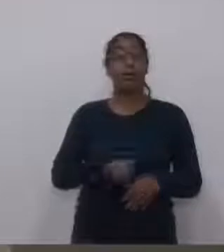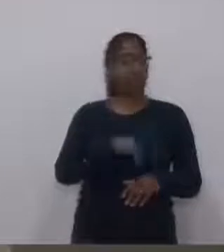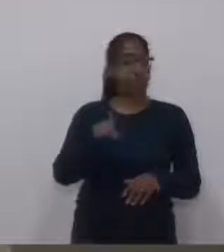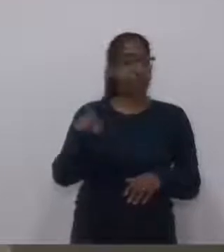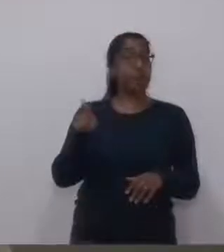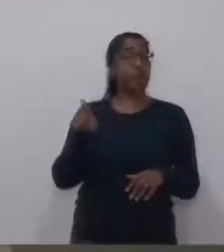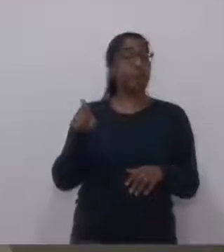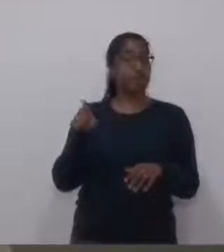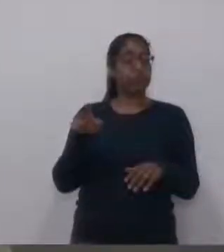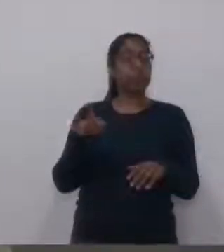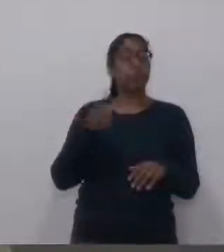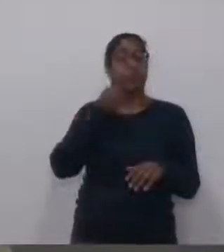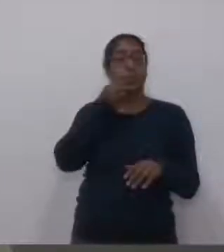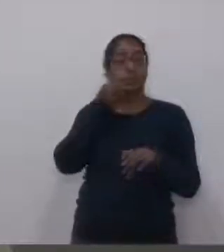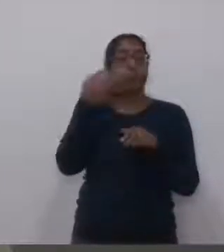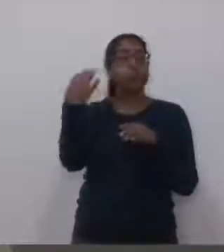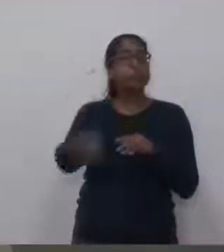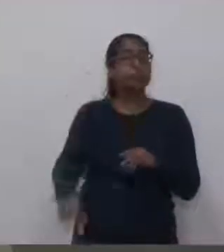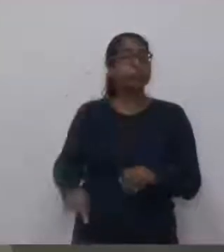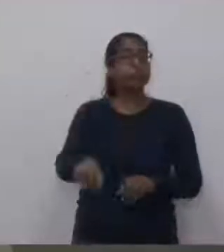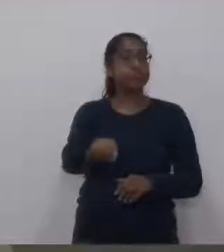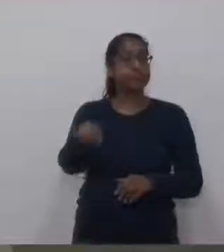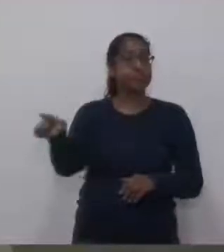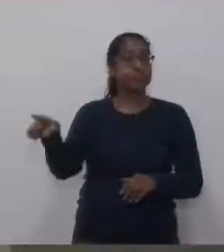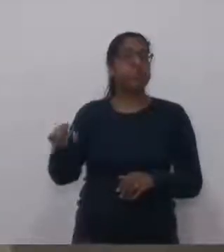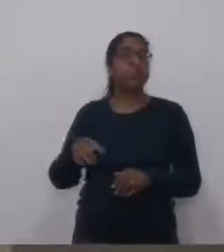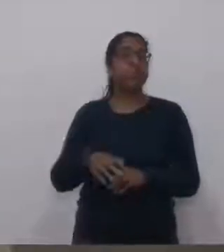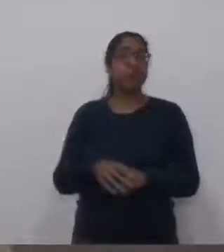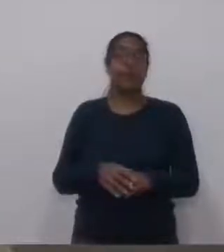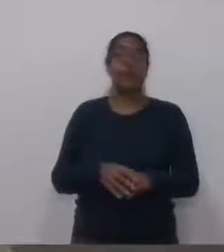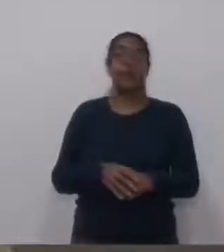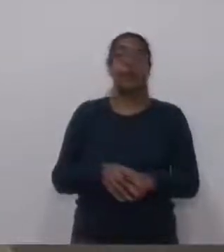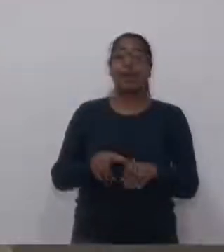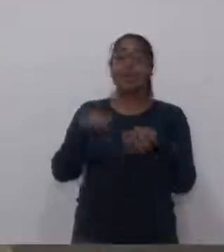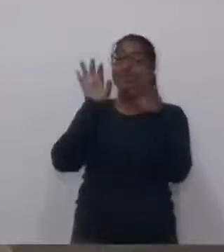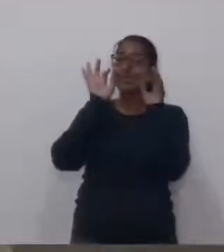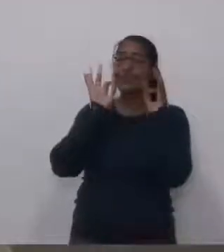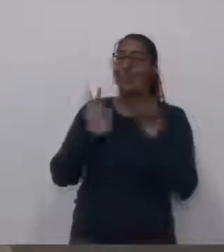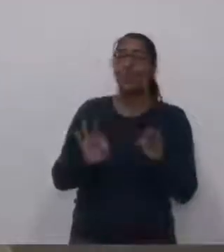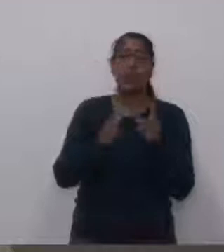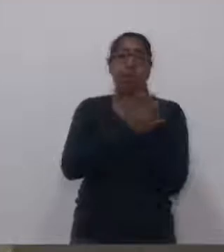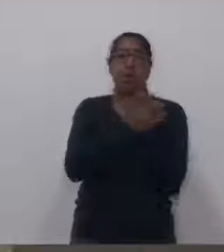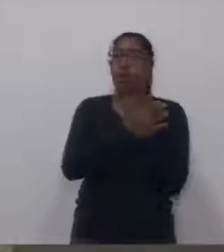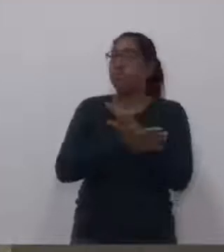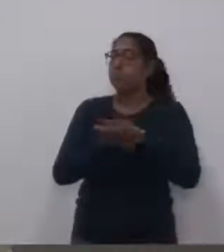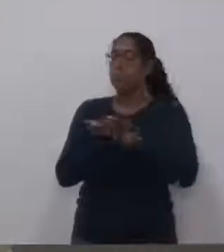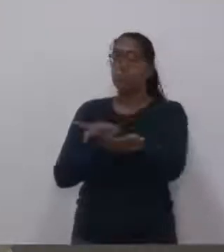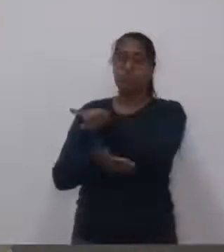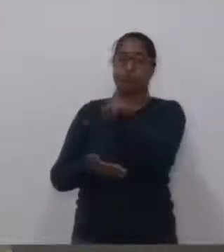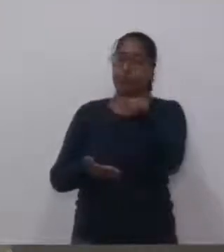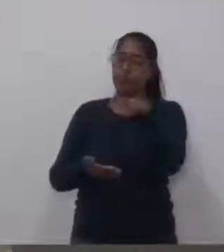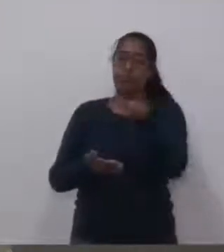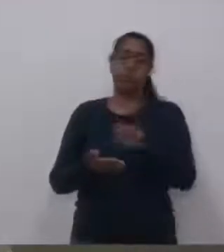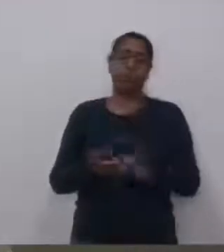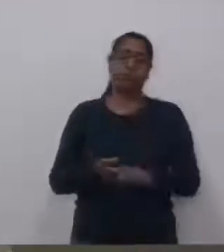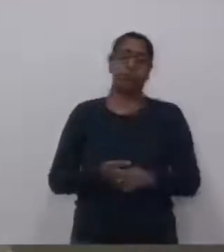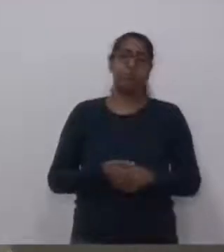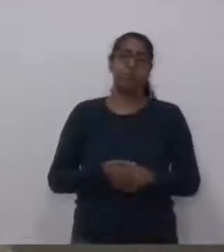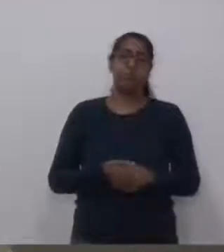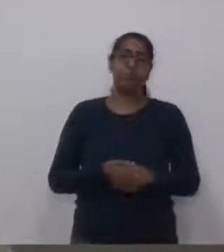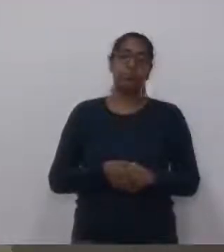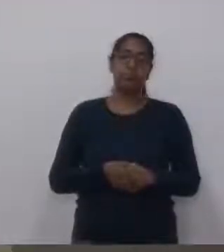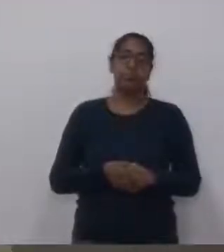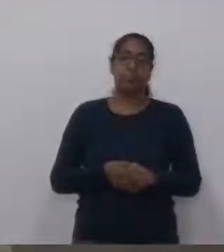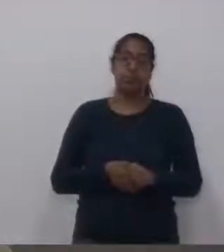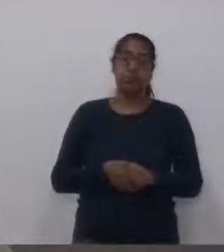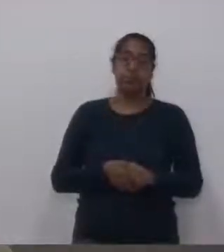é justa, já disse isso anteriormente outras vezes, ela é justa, não tenho a menor dúvida, e ela passa, como o vereador Paulinho